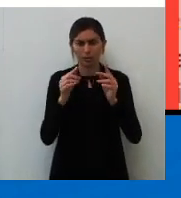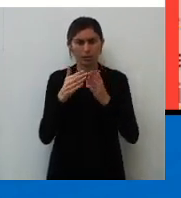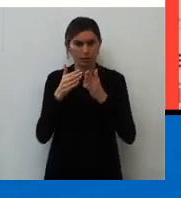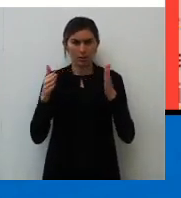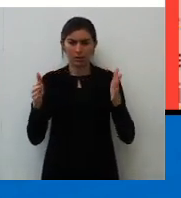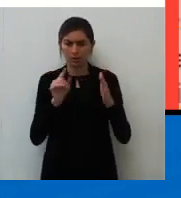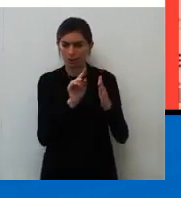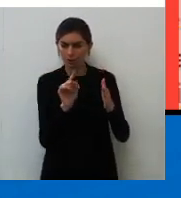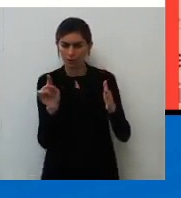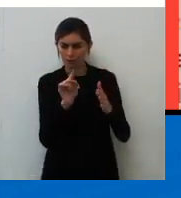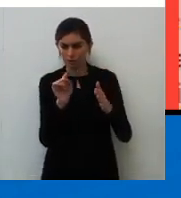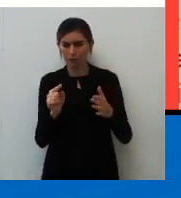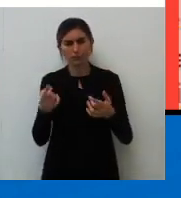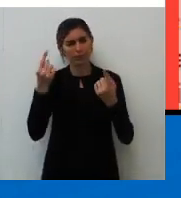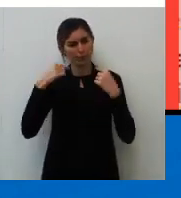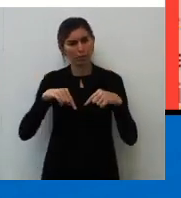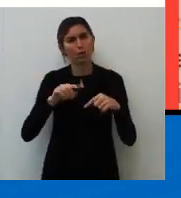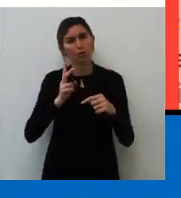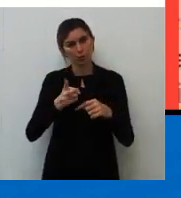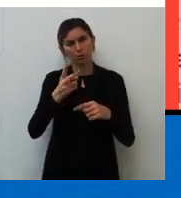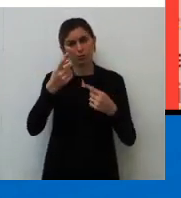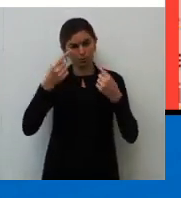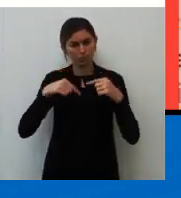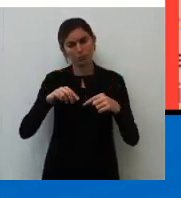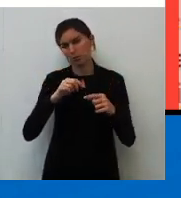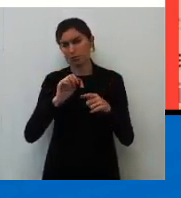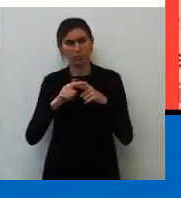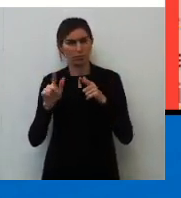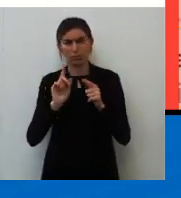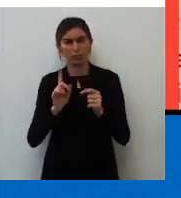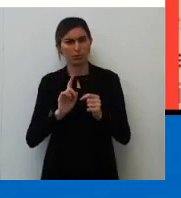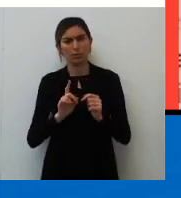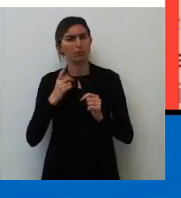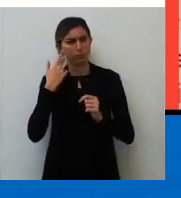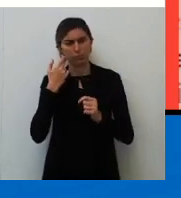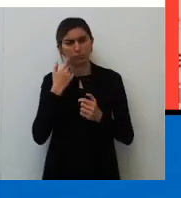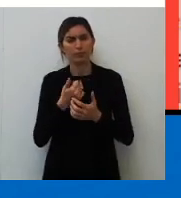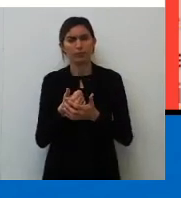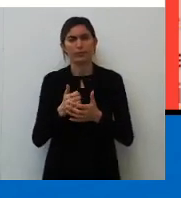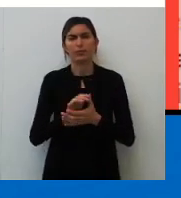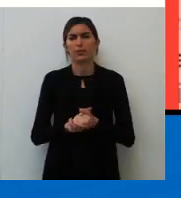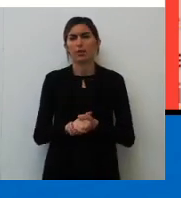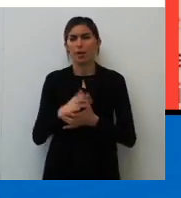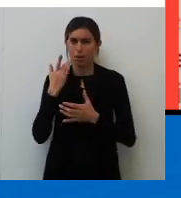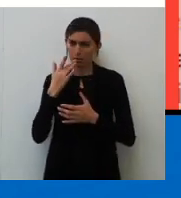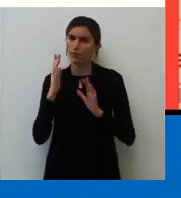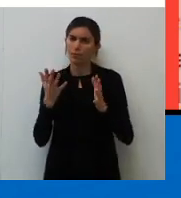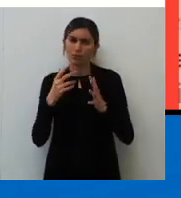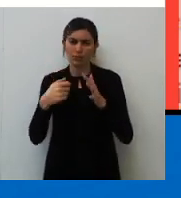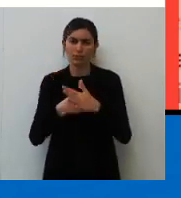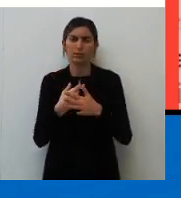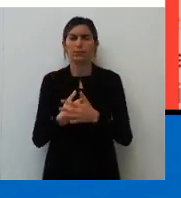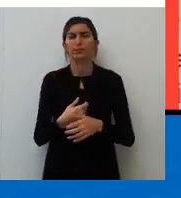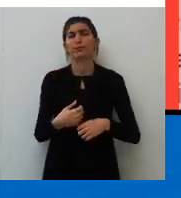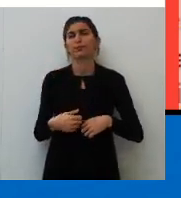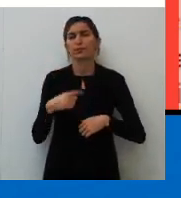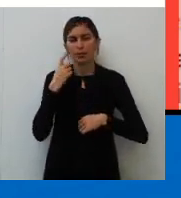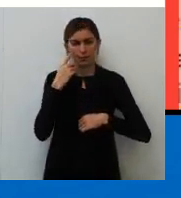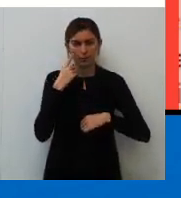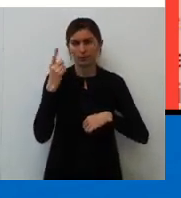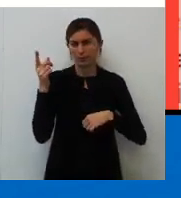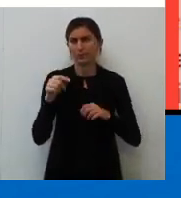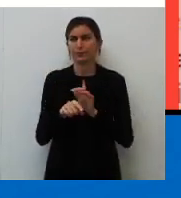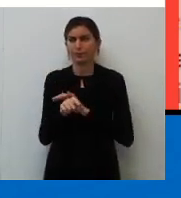direitinho, você bota o tracinho e continua na próxima linha, sem problemas. Beleza? Eu acho que foi isso que você quis perguntar, né? Vamos ver, gente, as